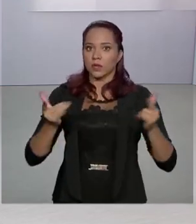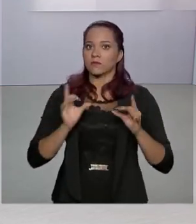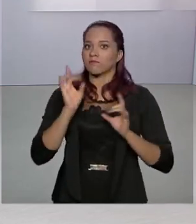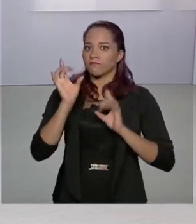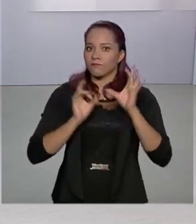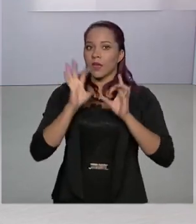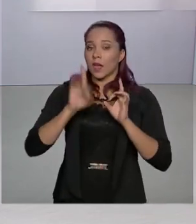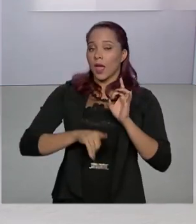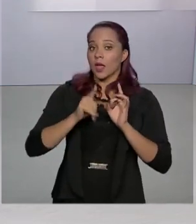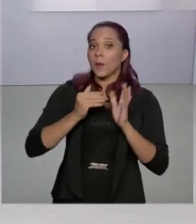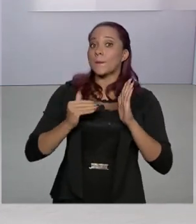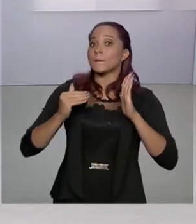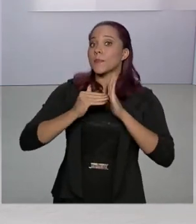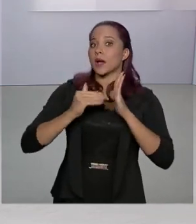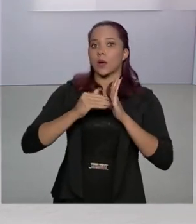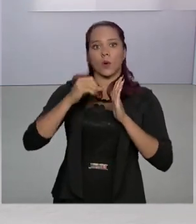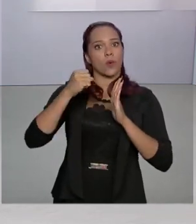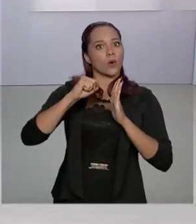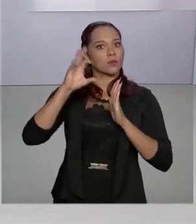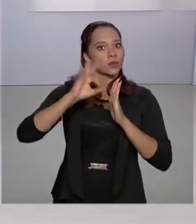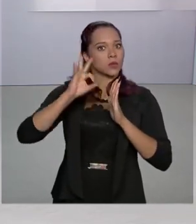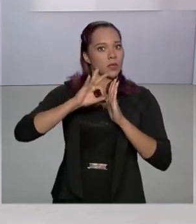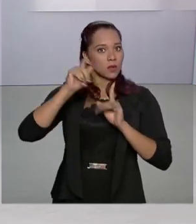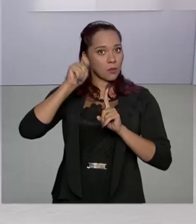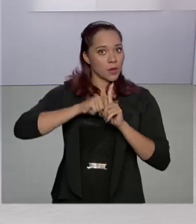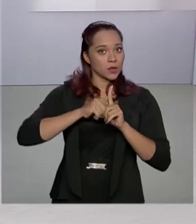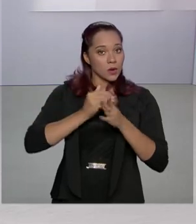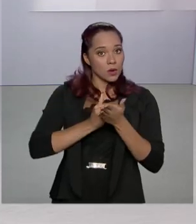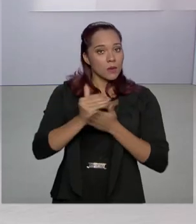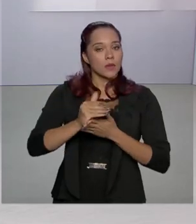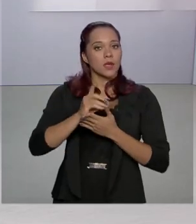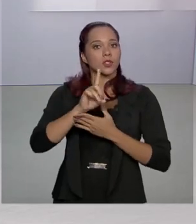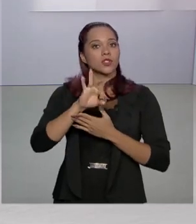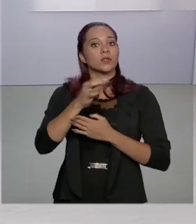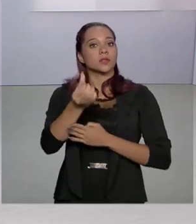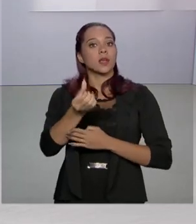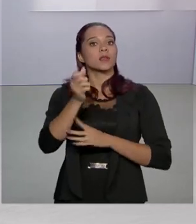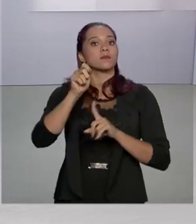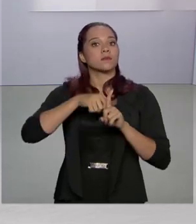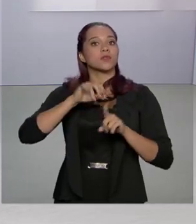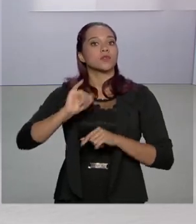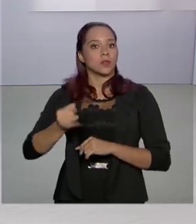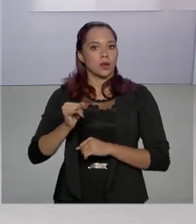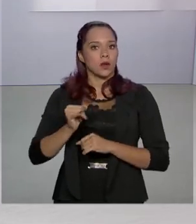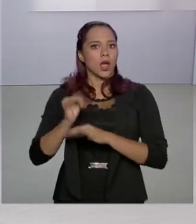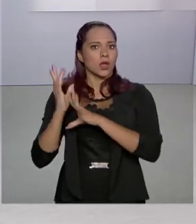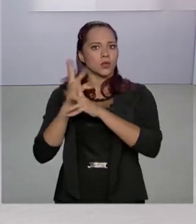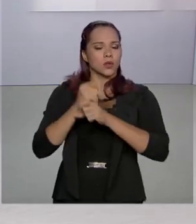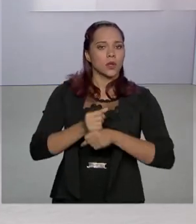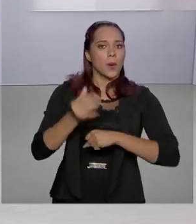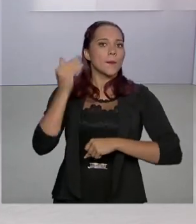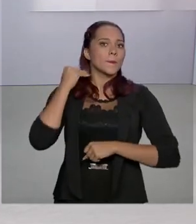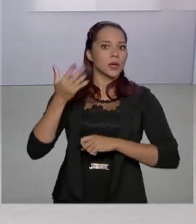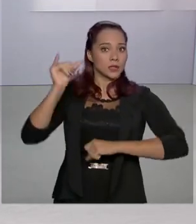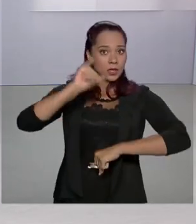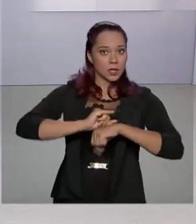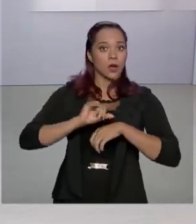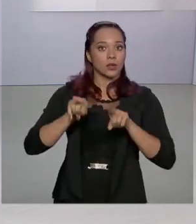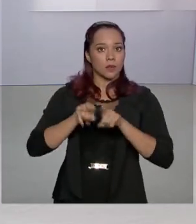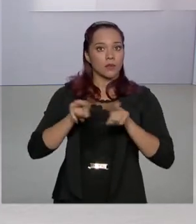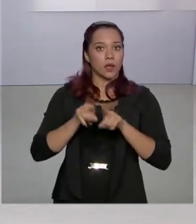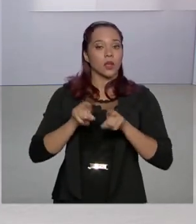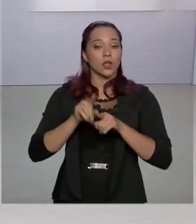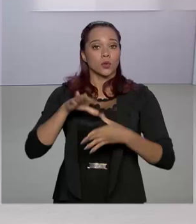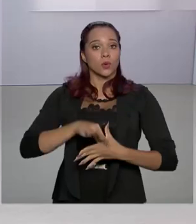será de, no máximo, 8% ao mês a partir de 6 de janeiro. A resolução do Banco Central e do Conselho Monetário Nacional